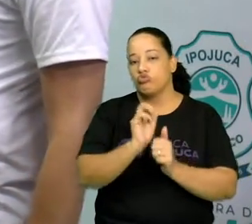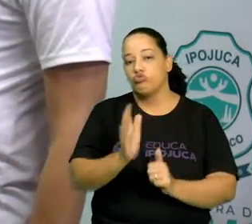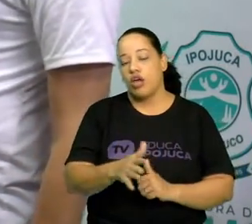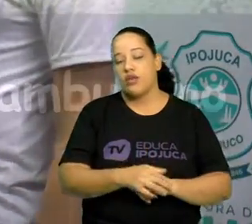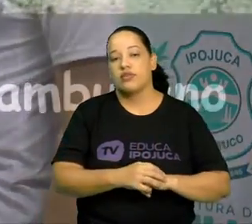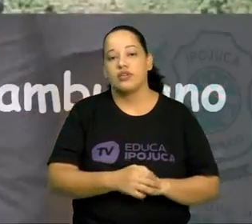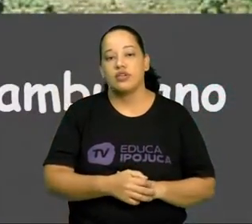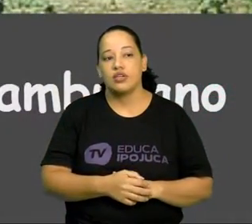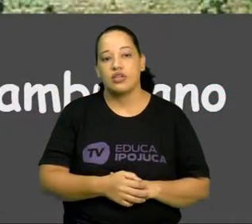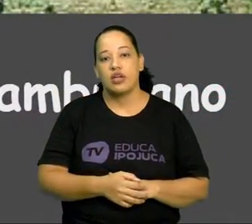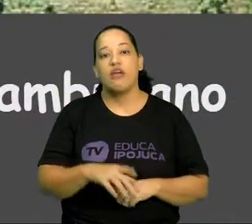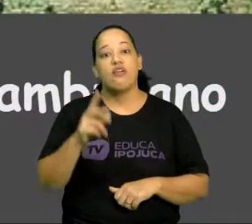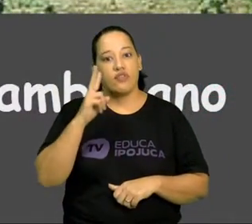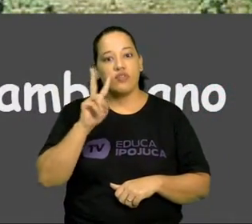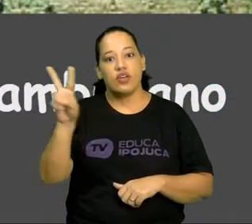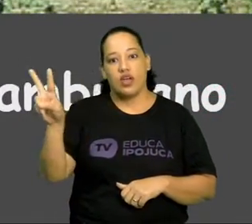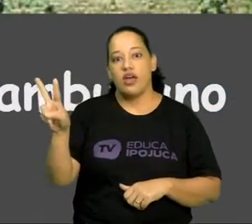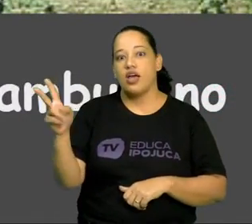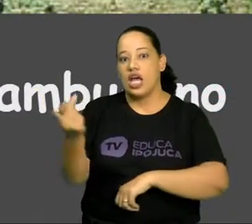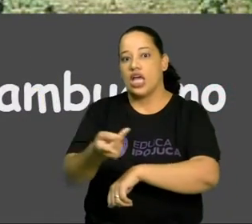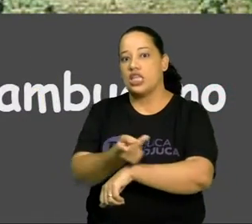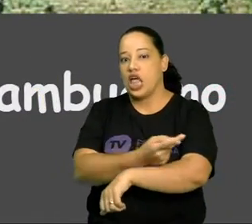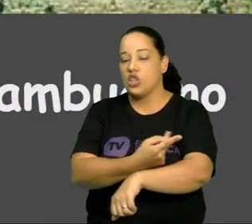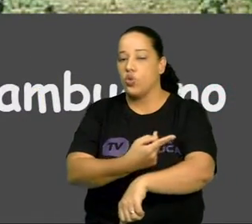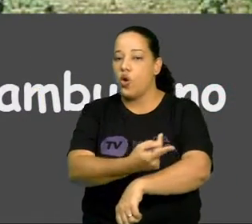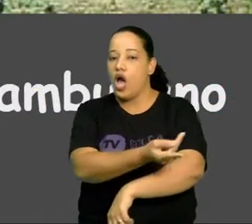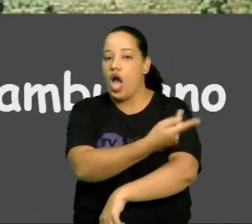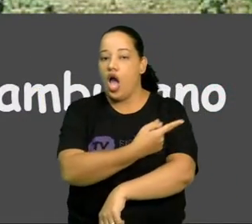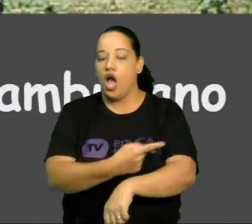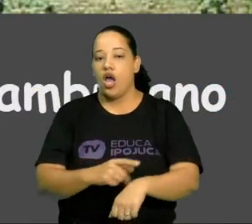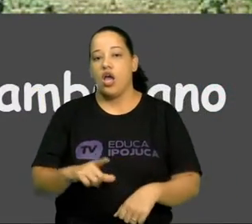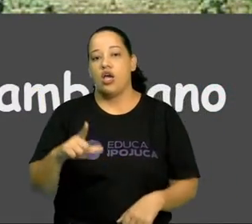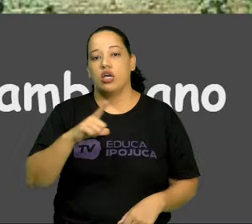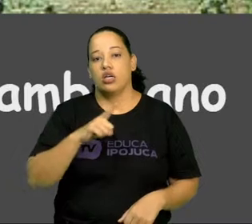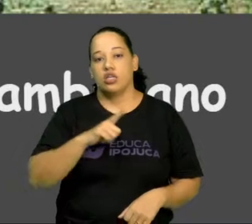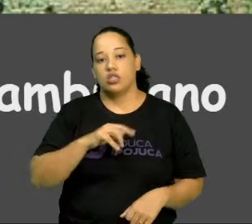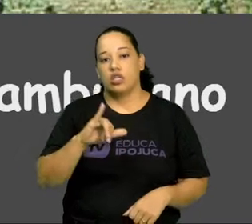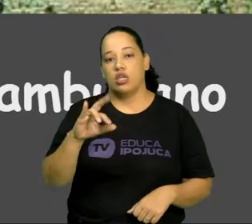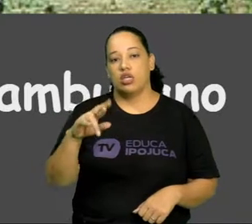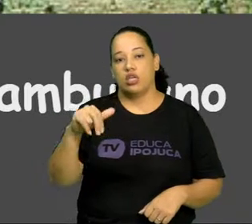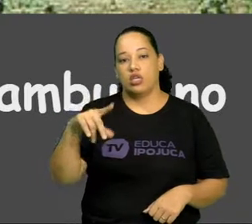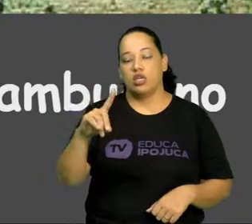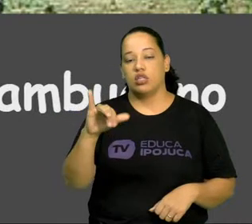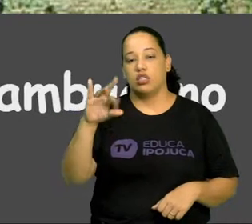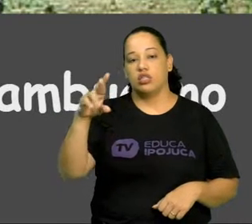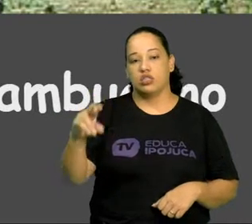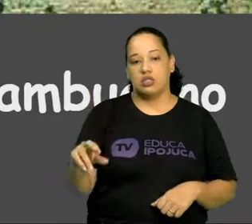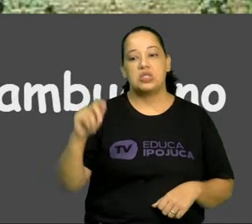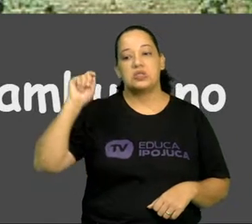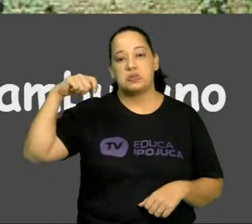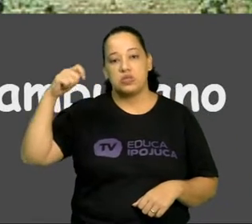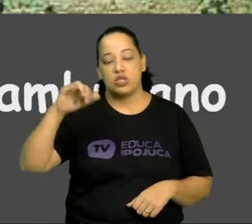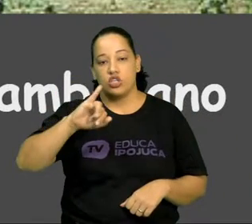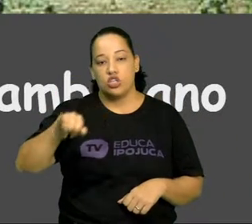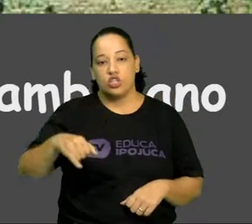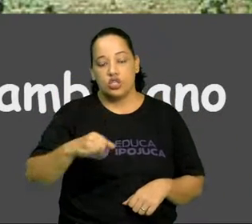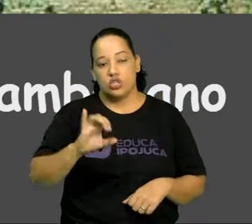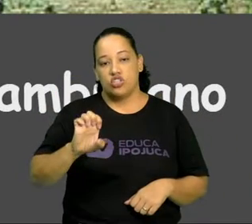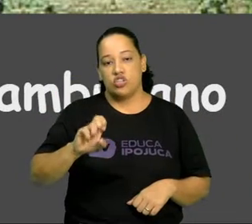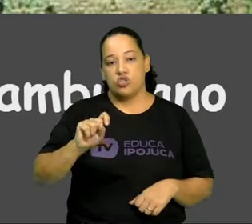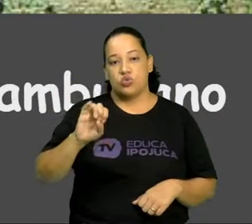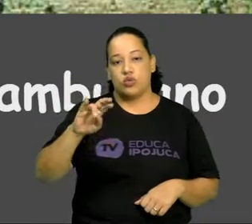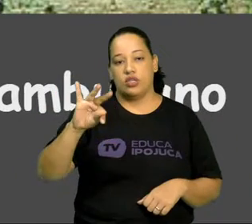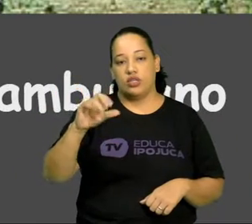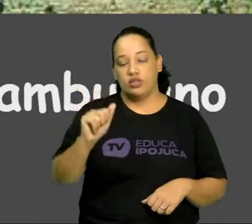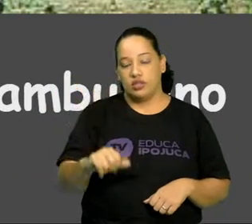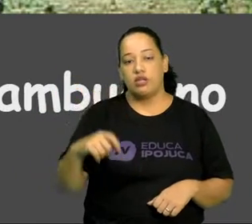Está aqui uma foto de tatuagem, é a primeira foto, onde tem Irandir e Jesuíta Barbosa, dois grandes atores. Aqui tem a